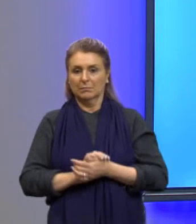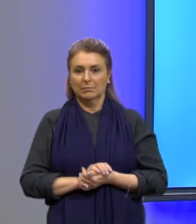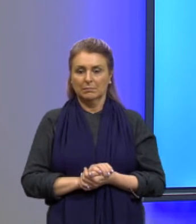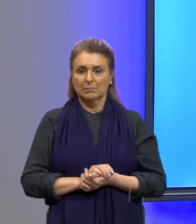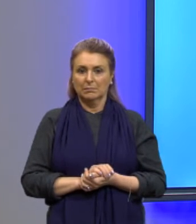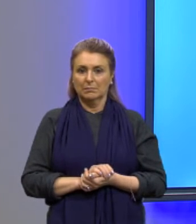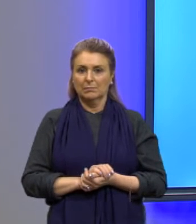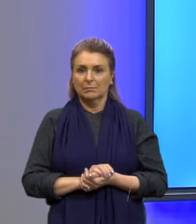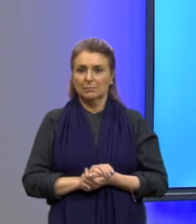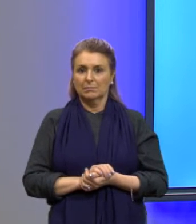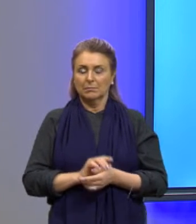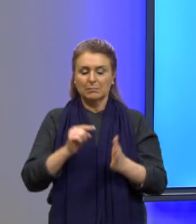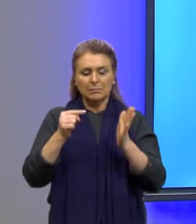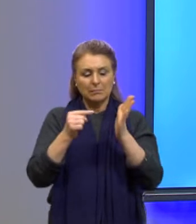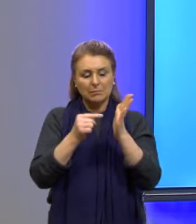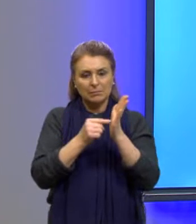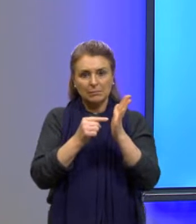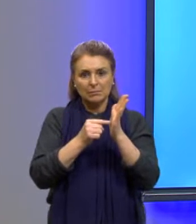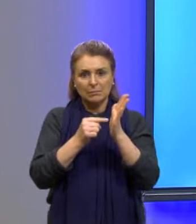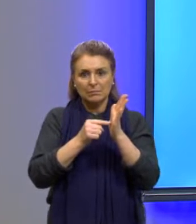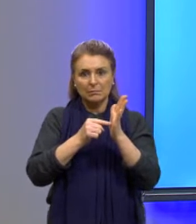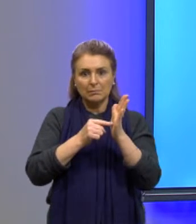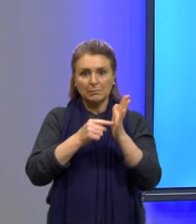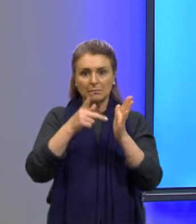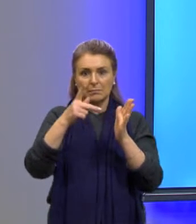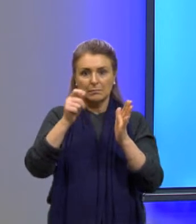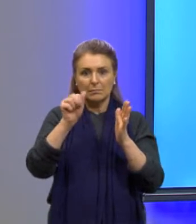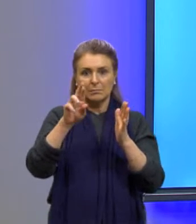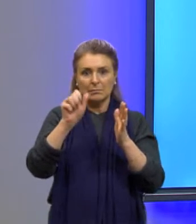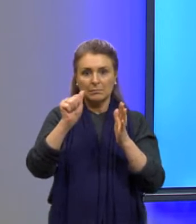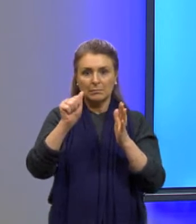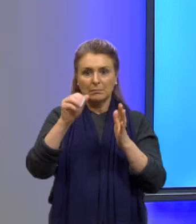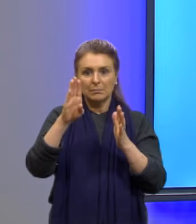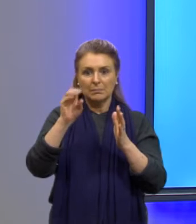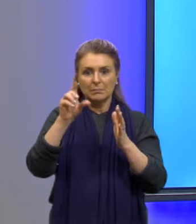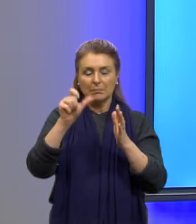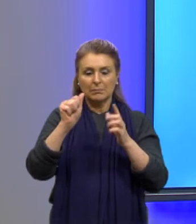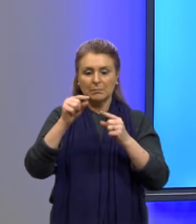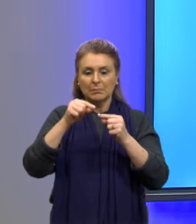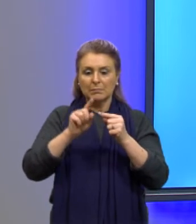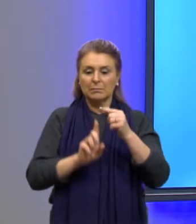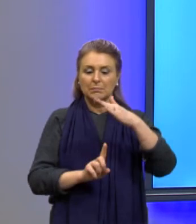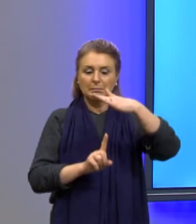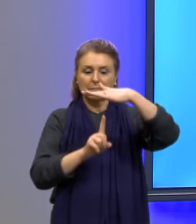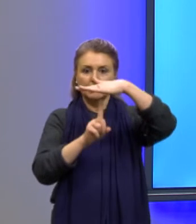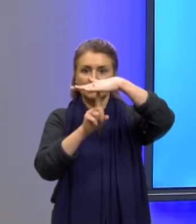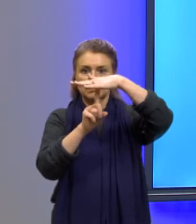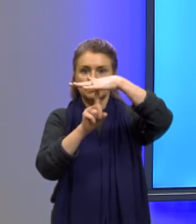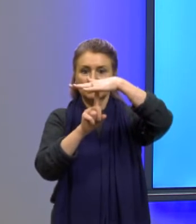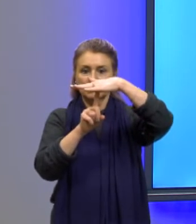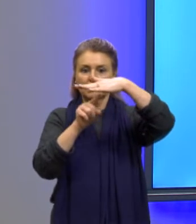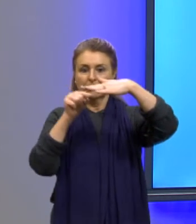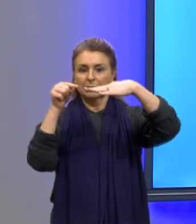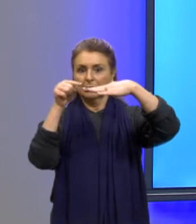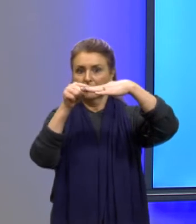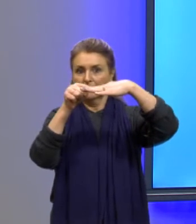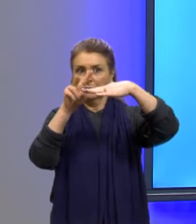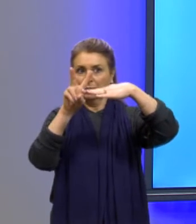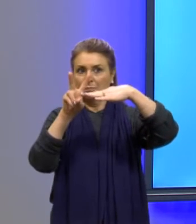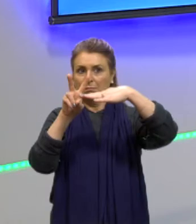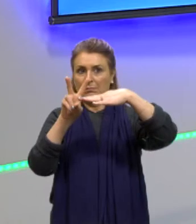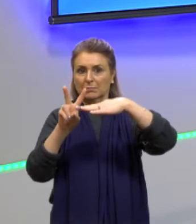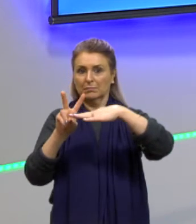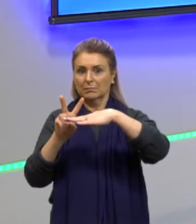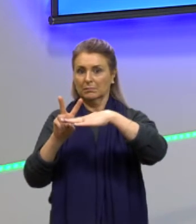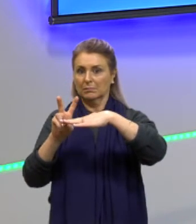E quem é esse ponto de parábola? Quem é esse ponto de máximo? Na altura é 25, concordam? Está